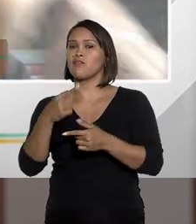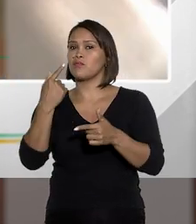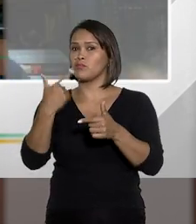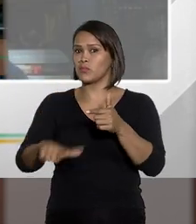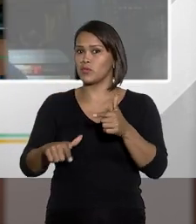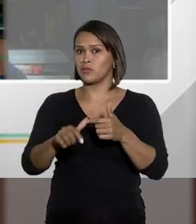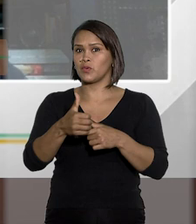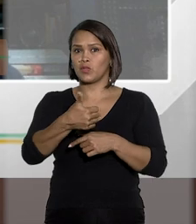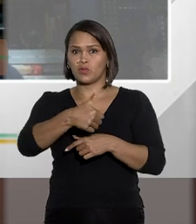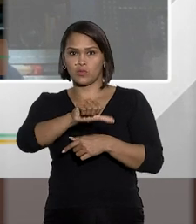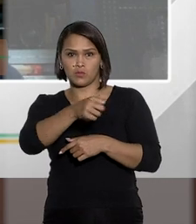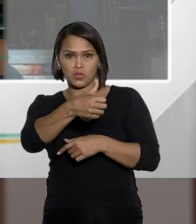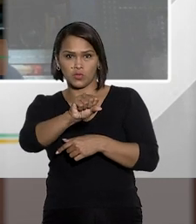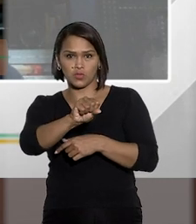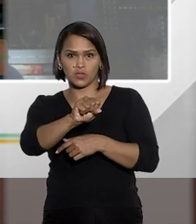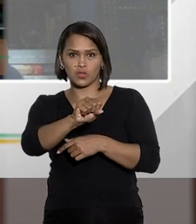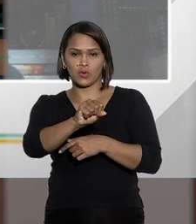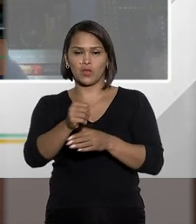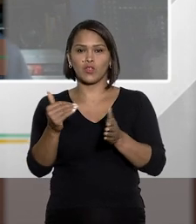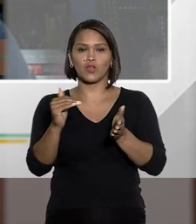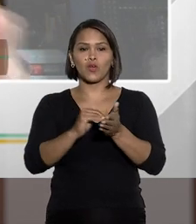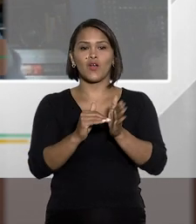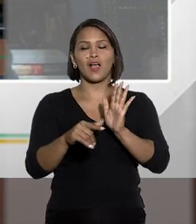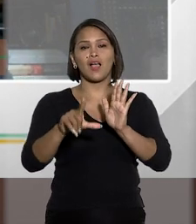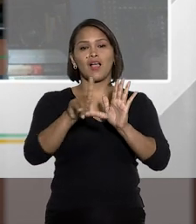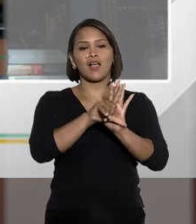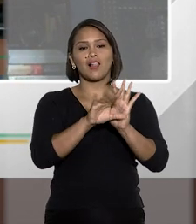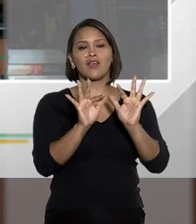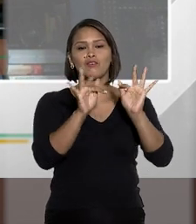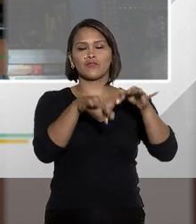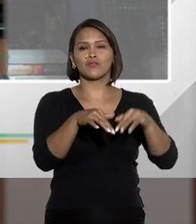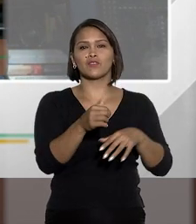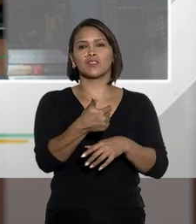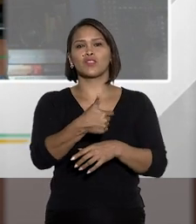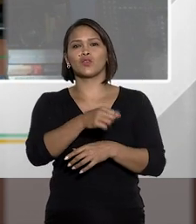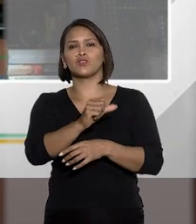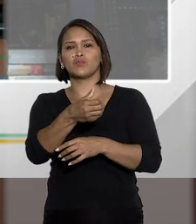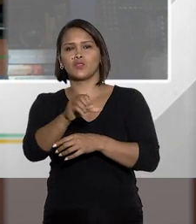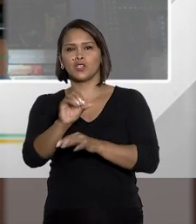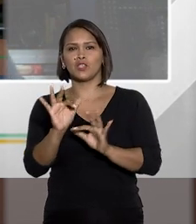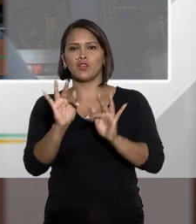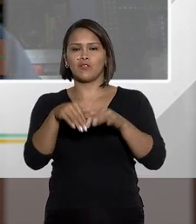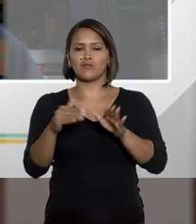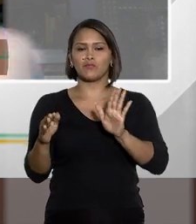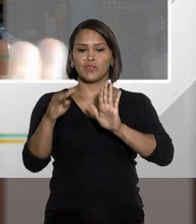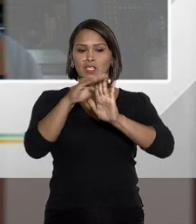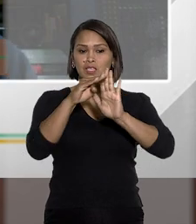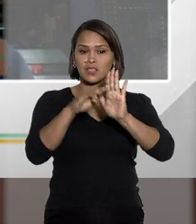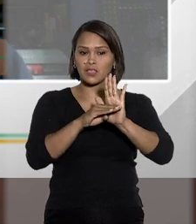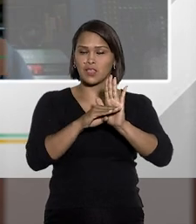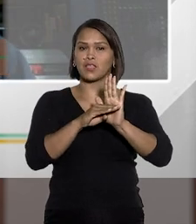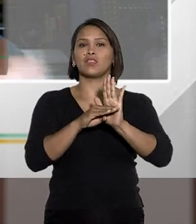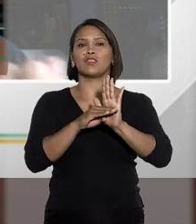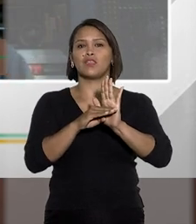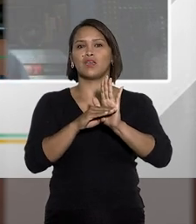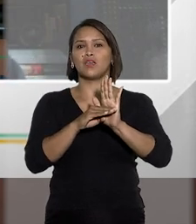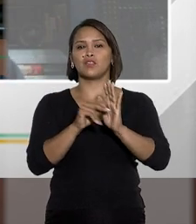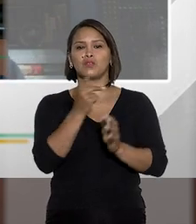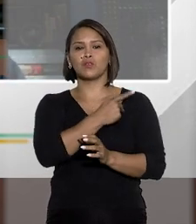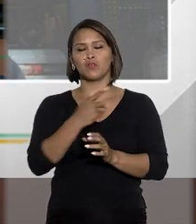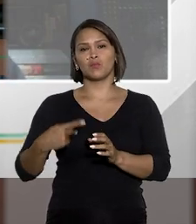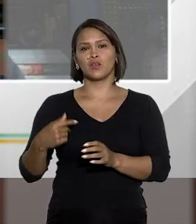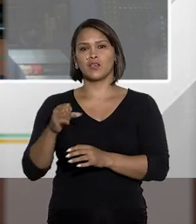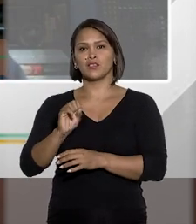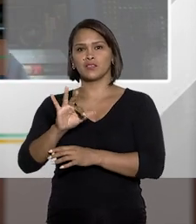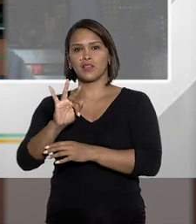proibiu em 2018 e 2019. Veio a lei no final de 2019 dentro do que o presidente do